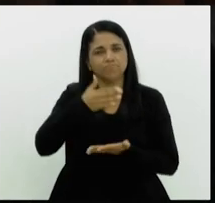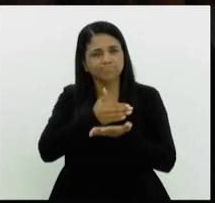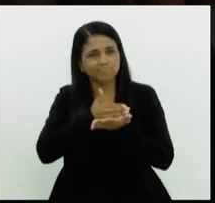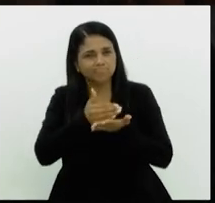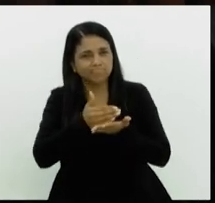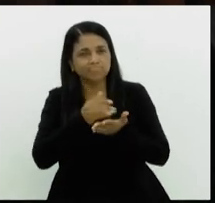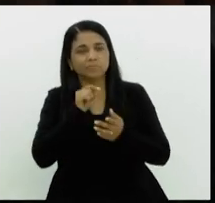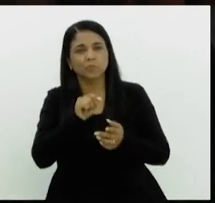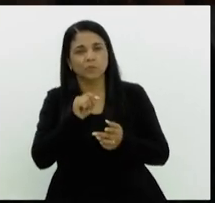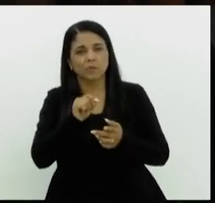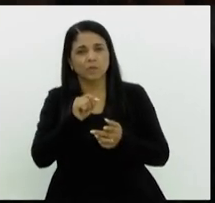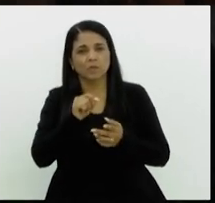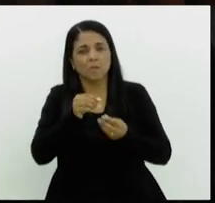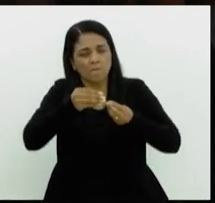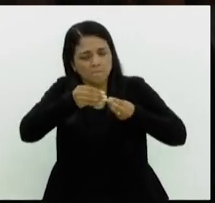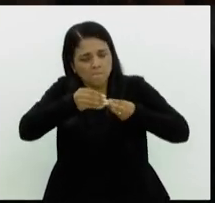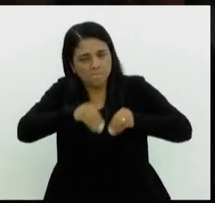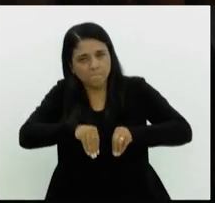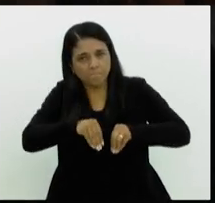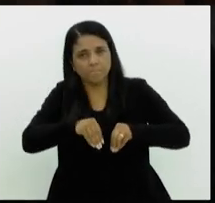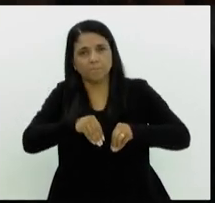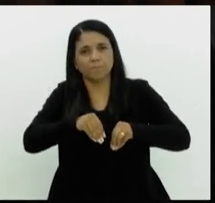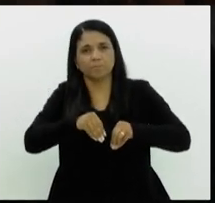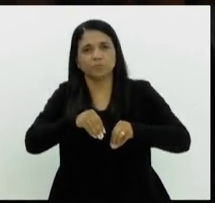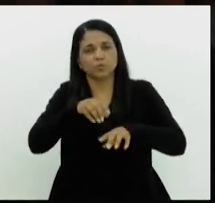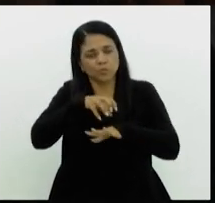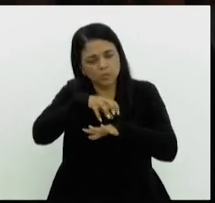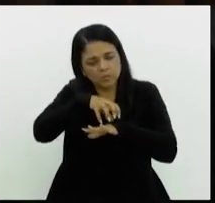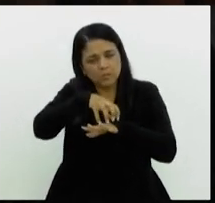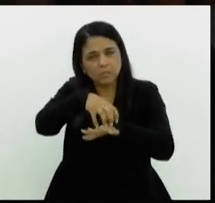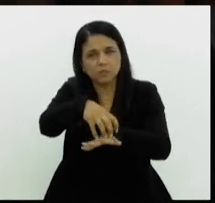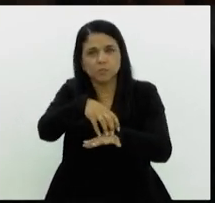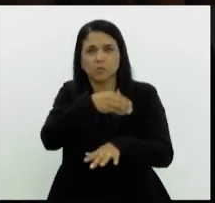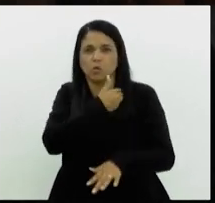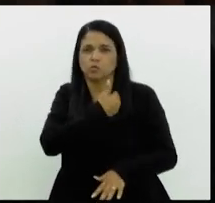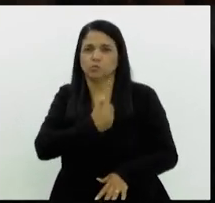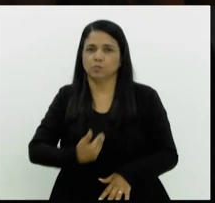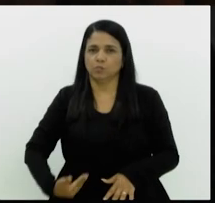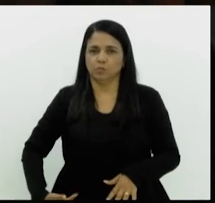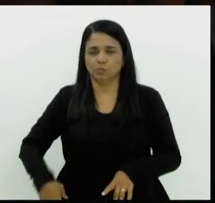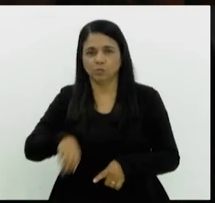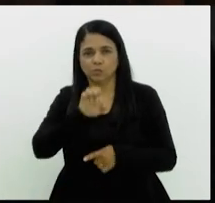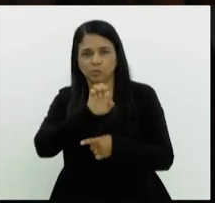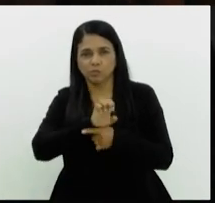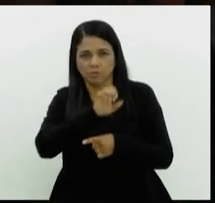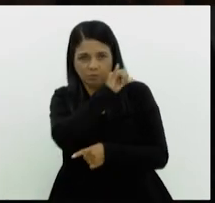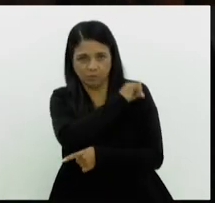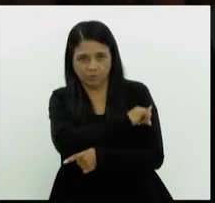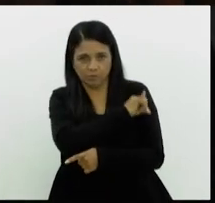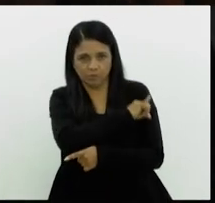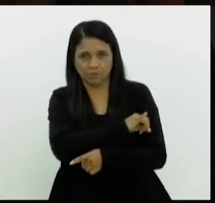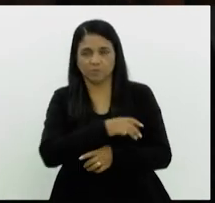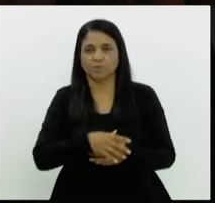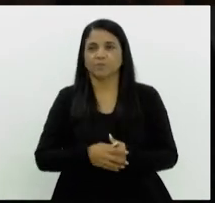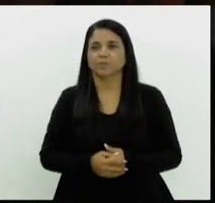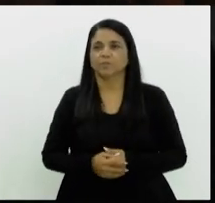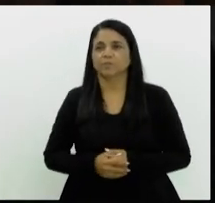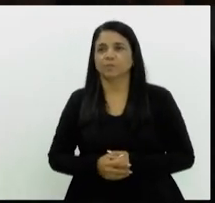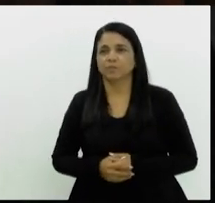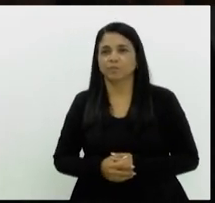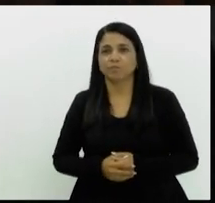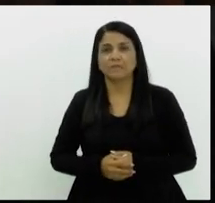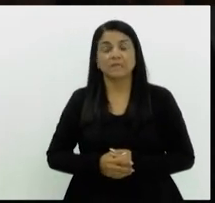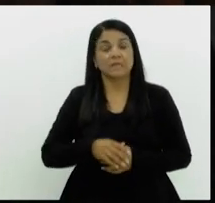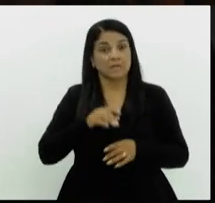a precariedade do transporte público no estado do Rio de Janeiro. Em